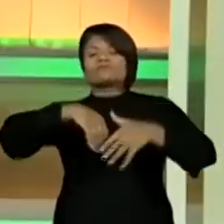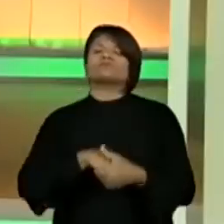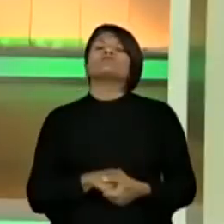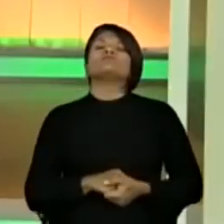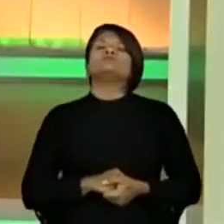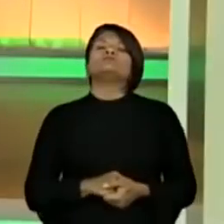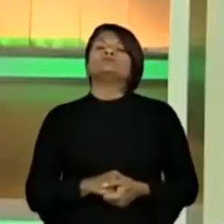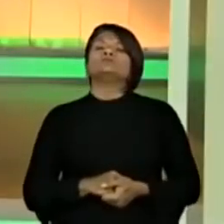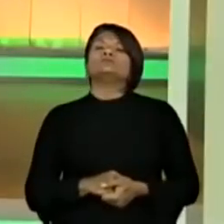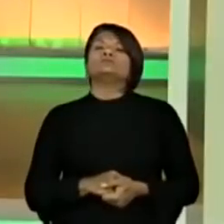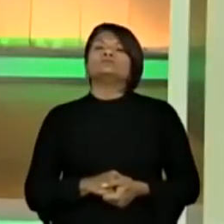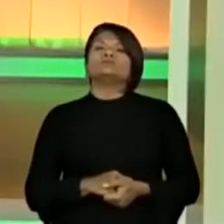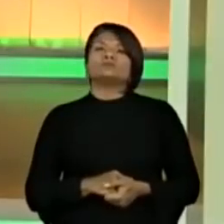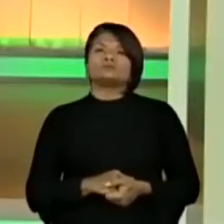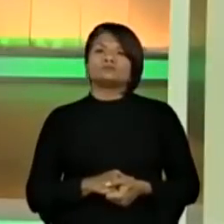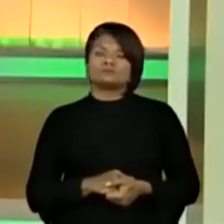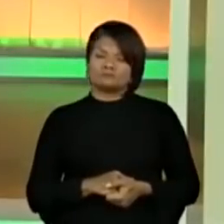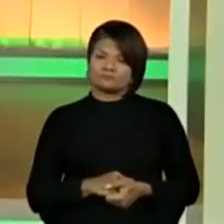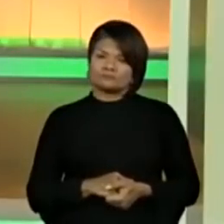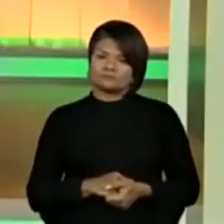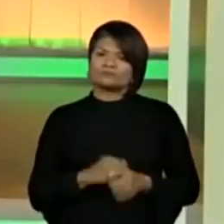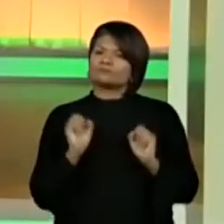Perdão. Vamos lá. Nisso.